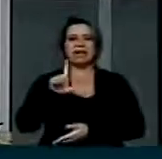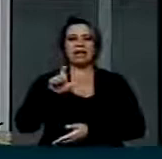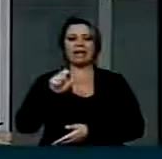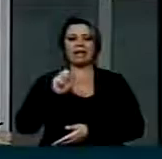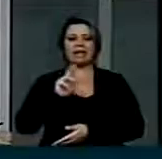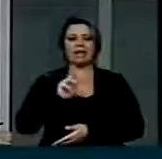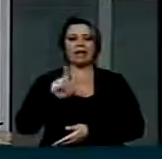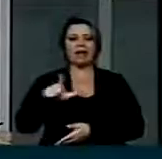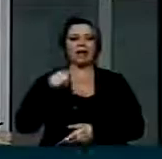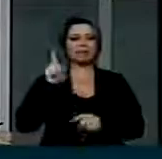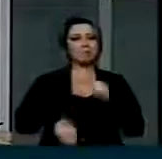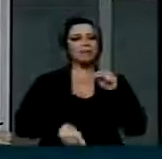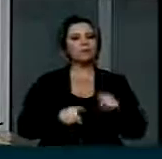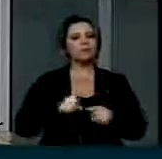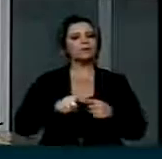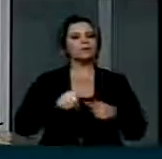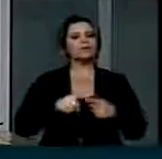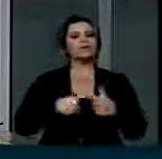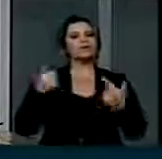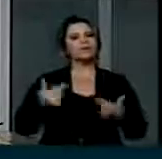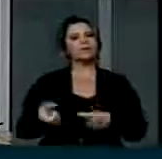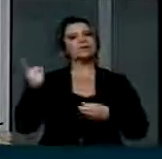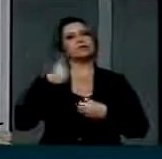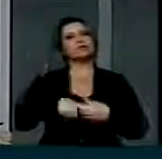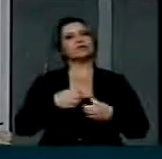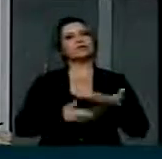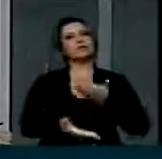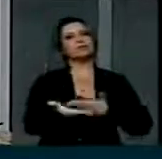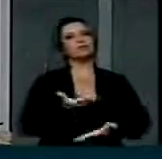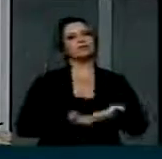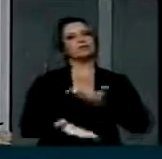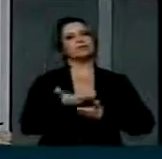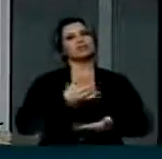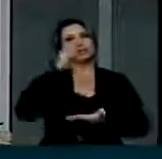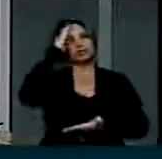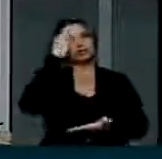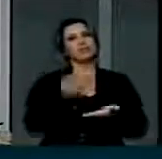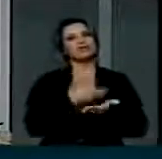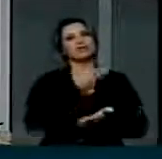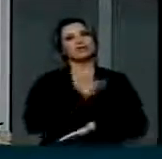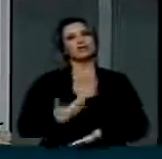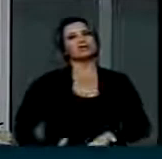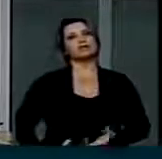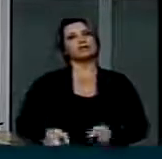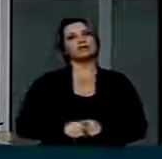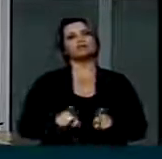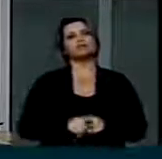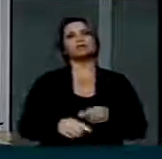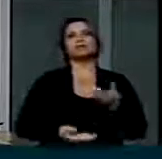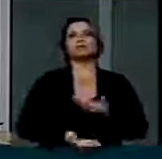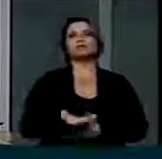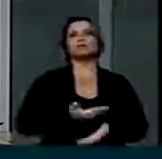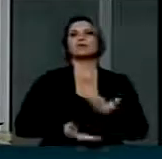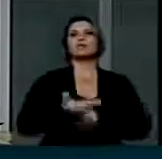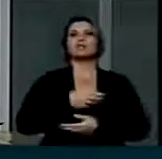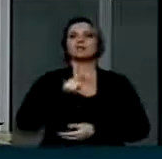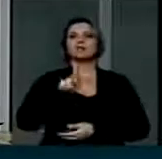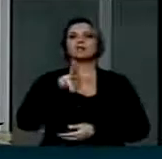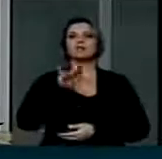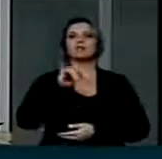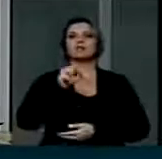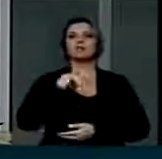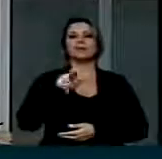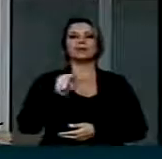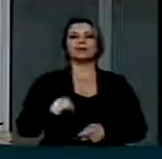superar os empecilhos, retomar a relação de confiança entre os governos, entre o Amapá e o Departamento da Guiana,